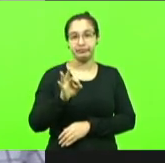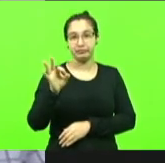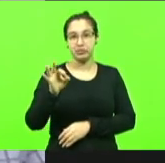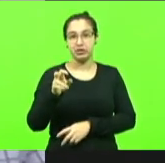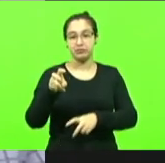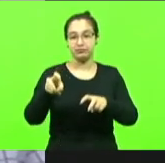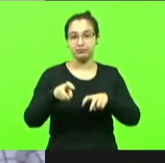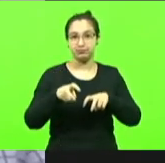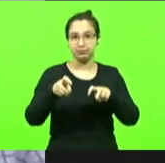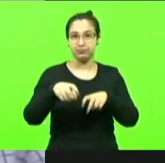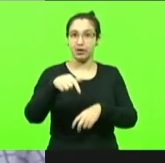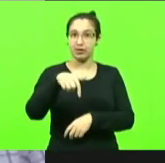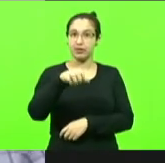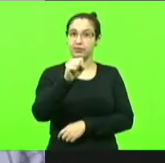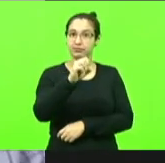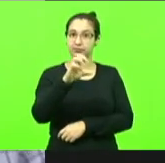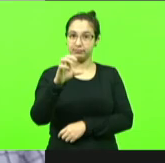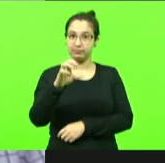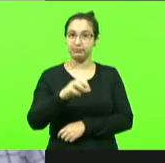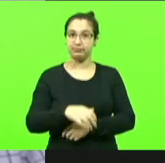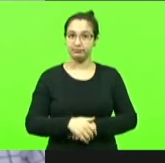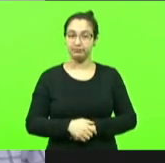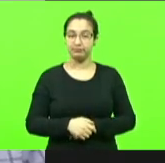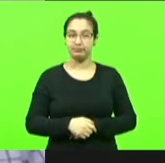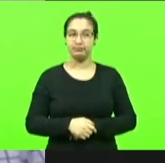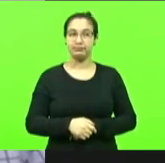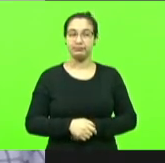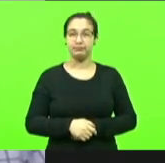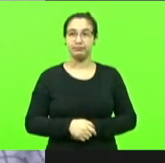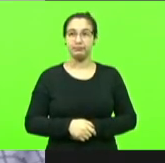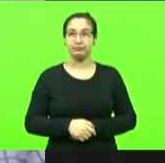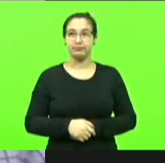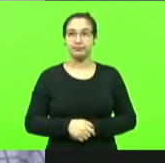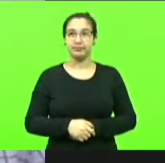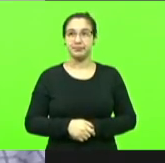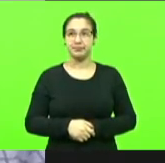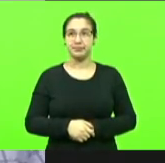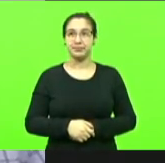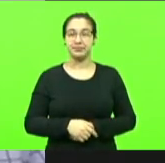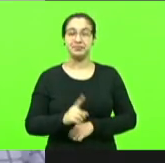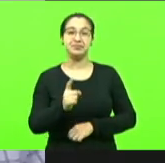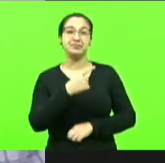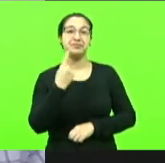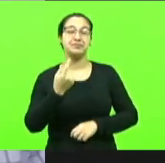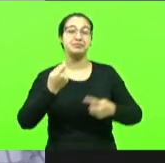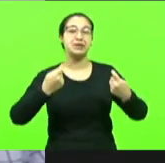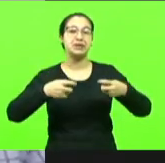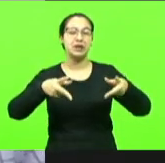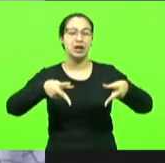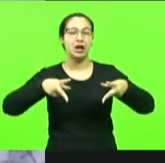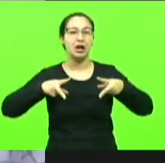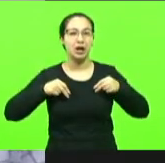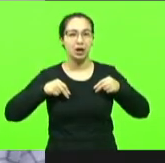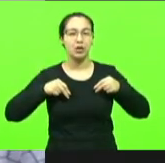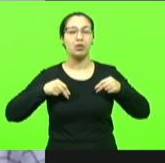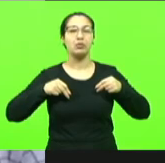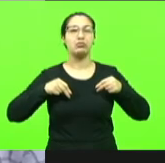e há de nós reconhecermos e vossa excelência presidente